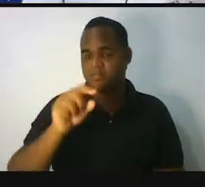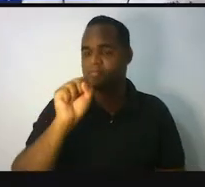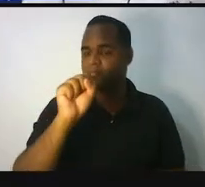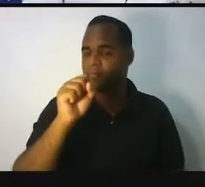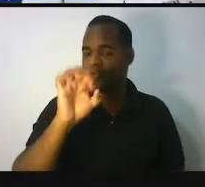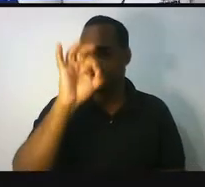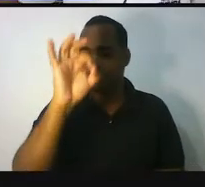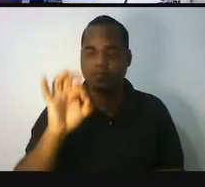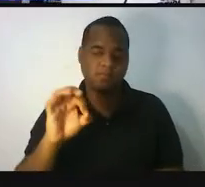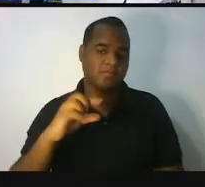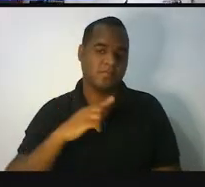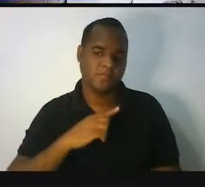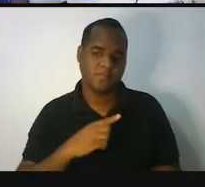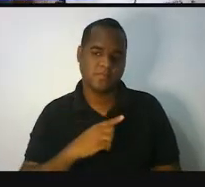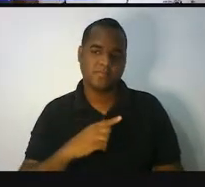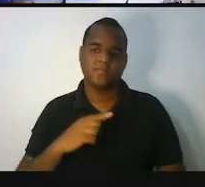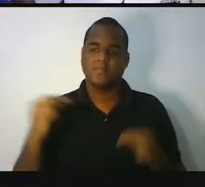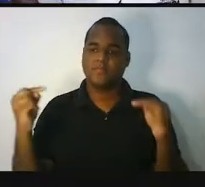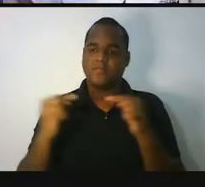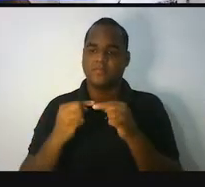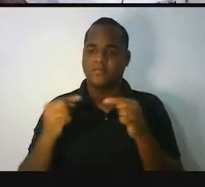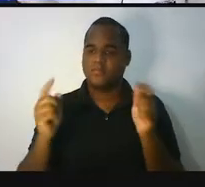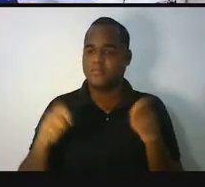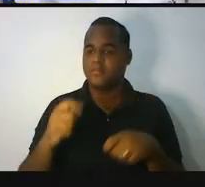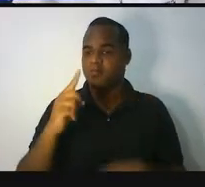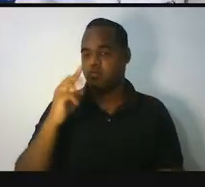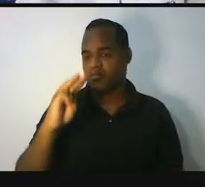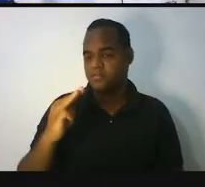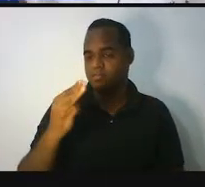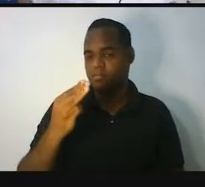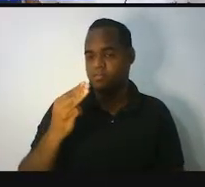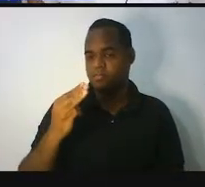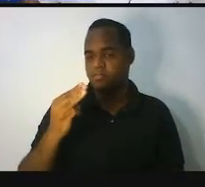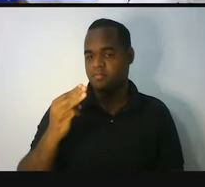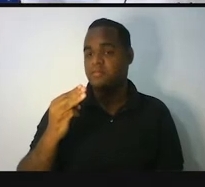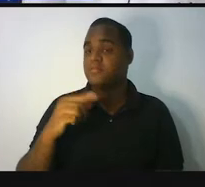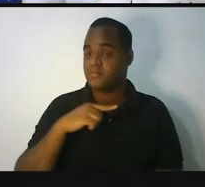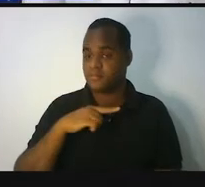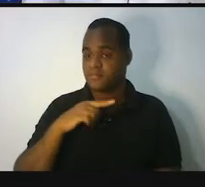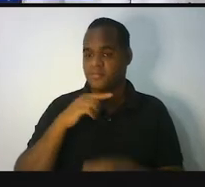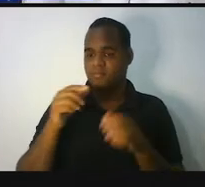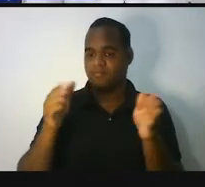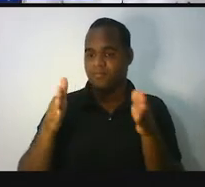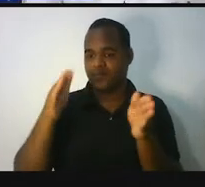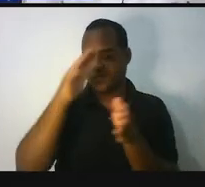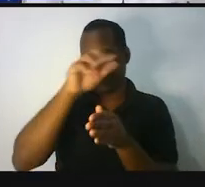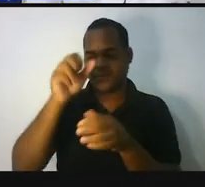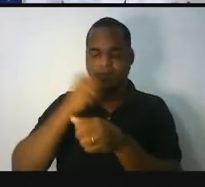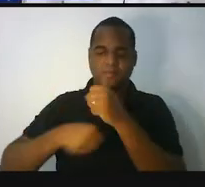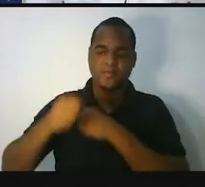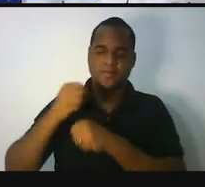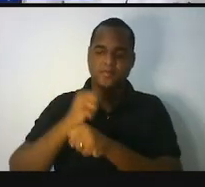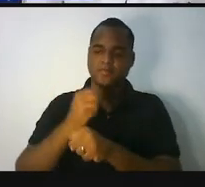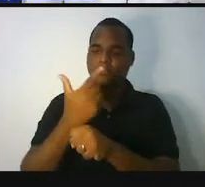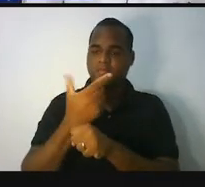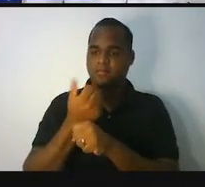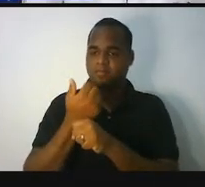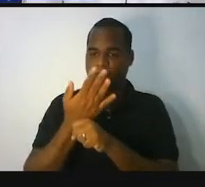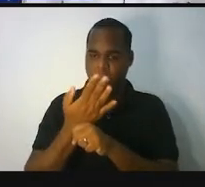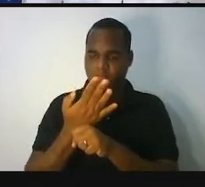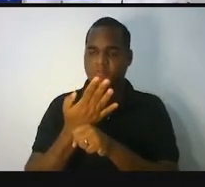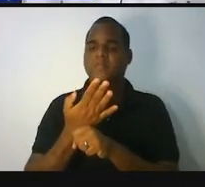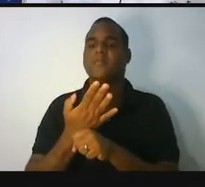% das 1.111 milhões de pessoas que habitavam na África em 2014, você veria que no